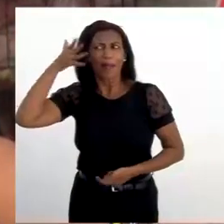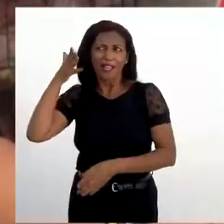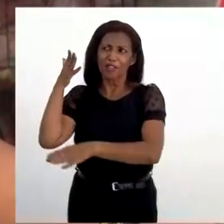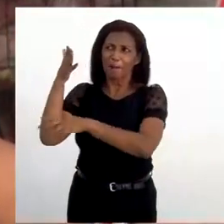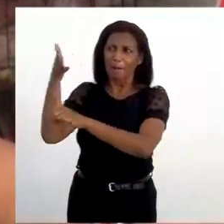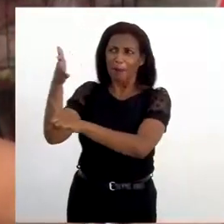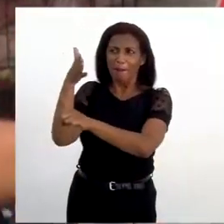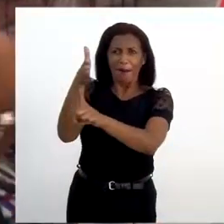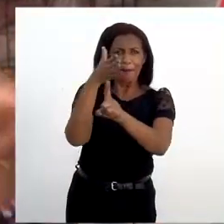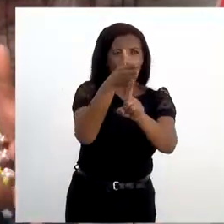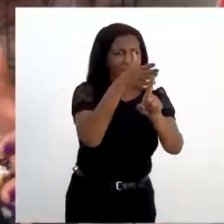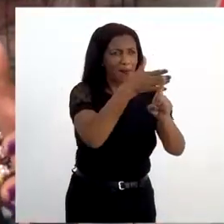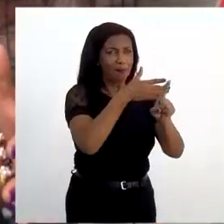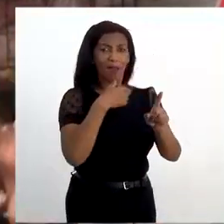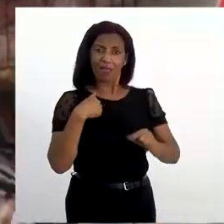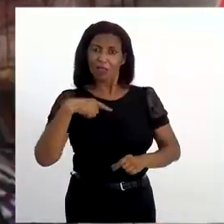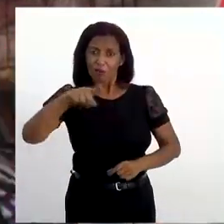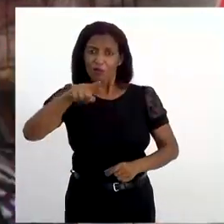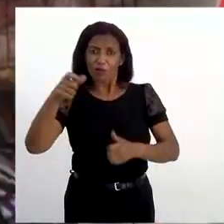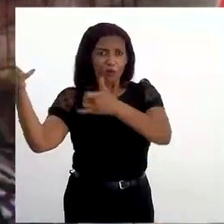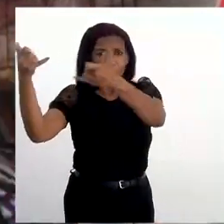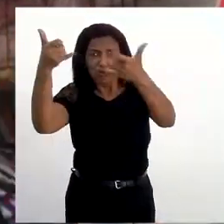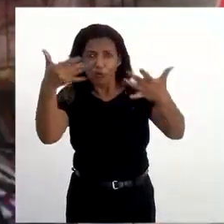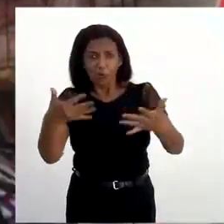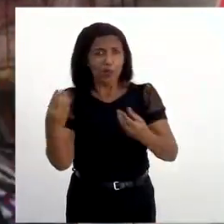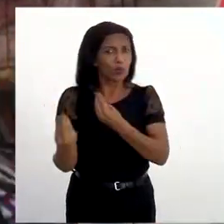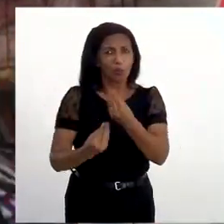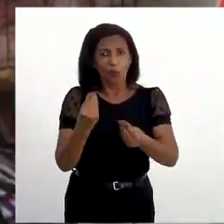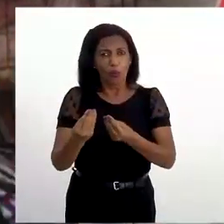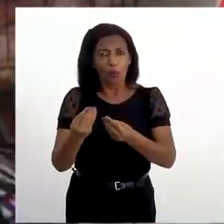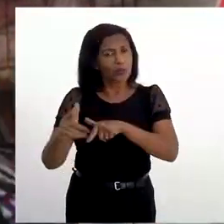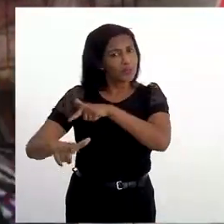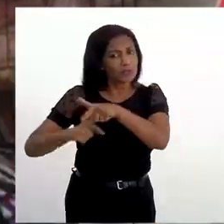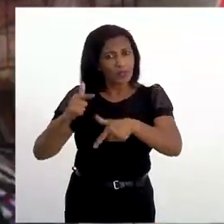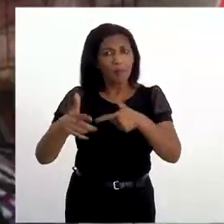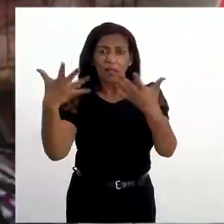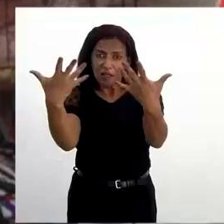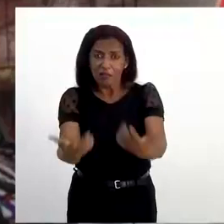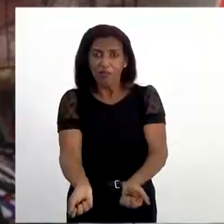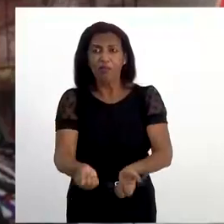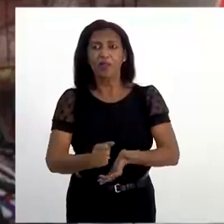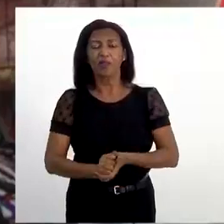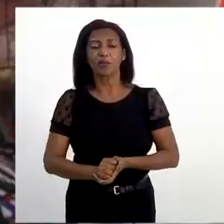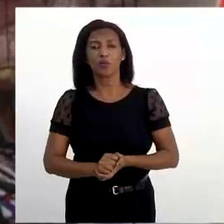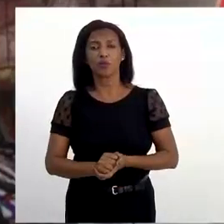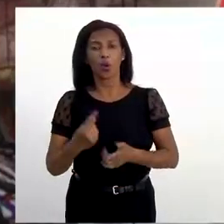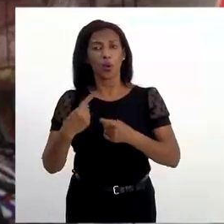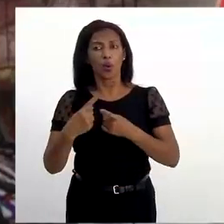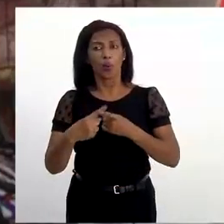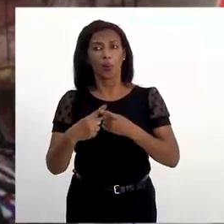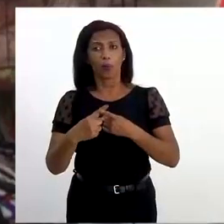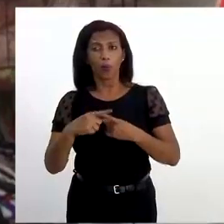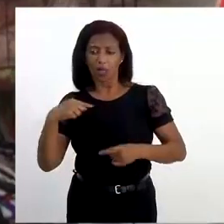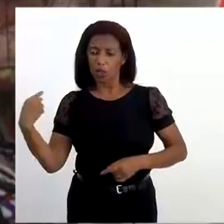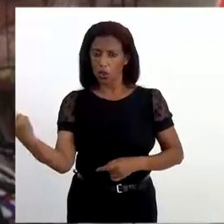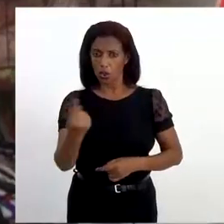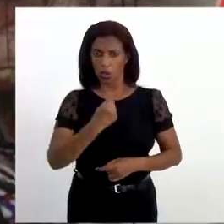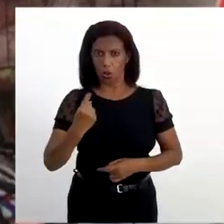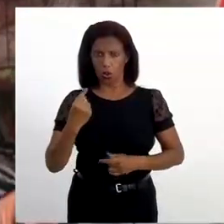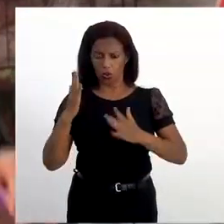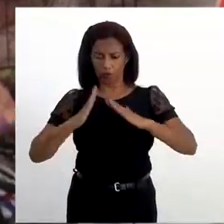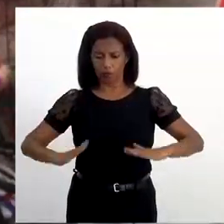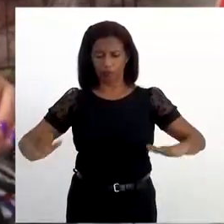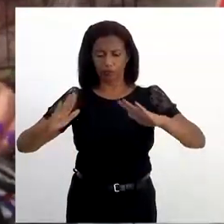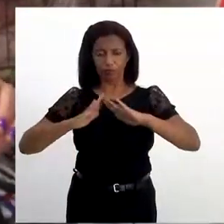tantas casas pra falar pra vocês. Me chamem. Eu vou lá. Eu explico como fazer. Eu explico como se faz. E vamos fazer porque nós,